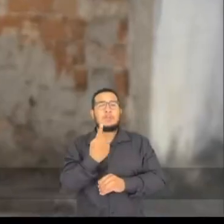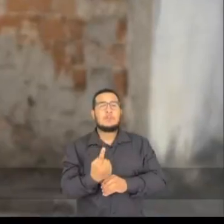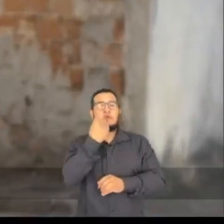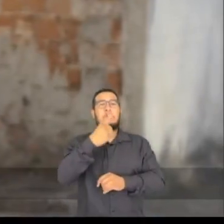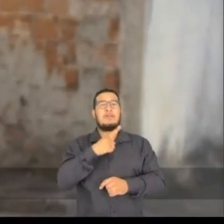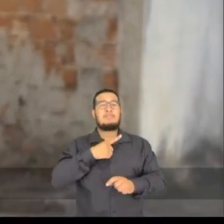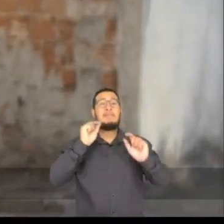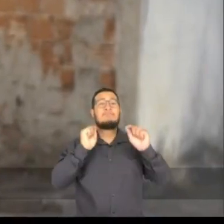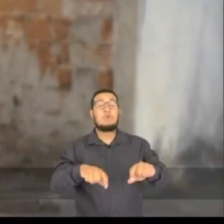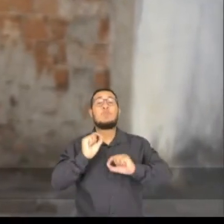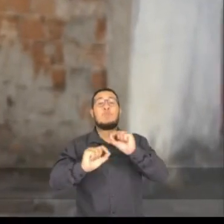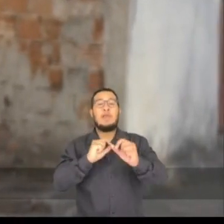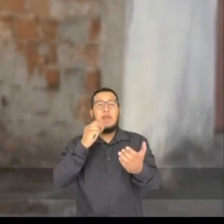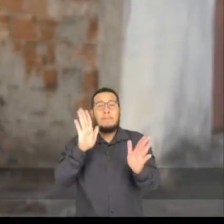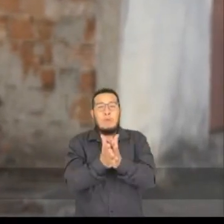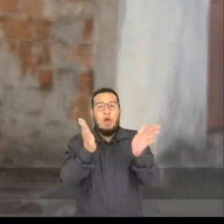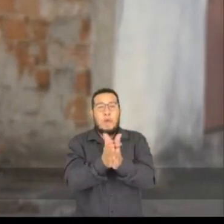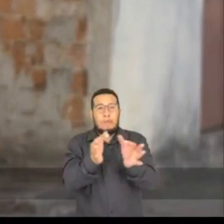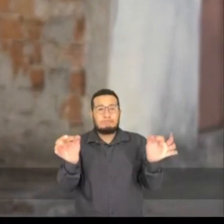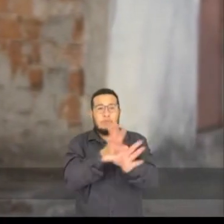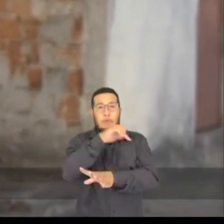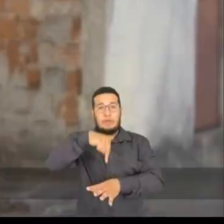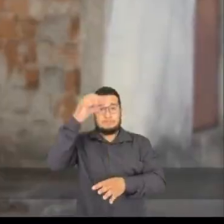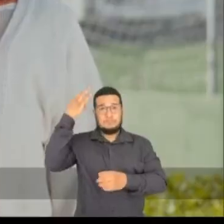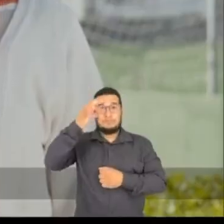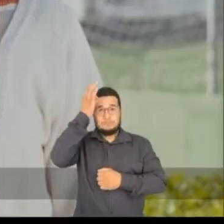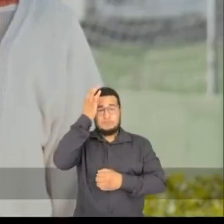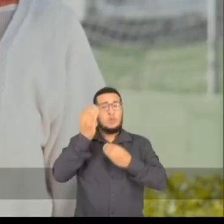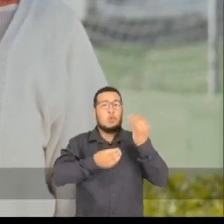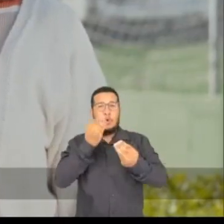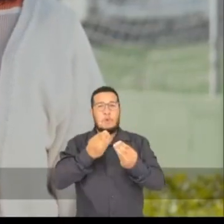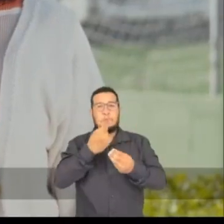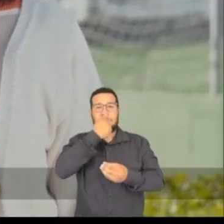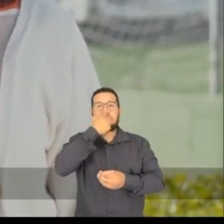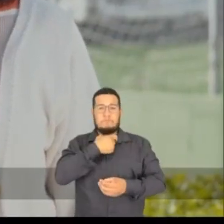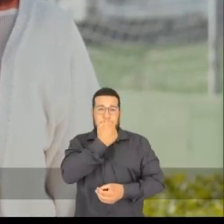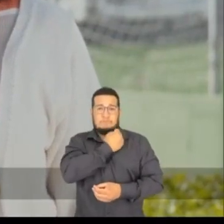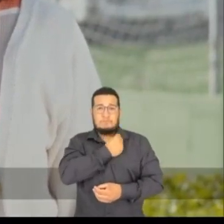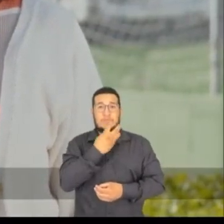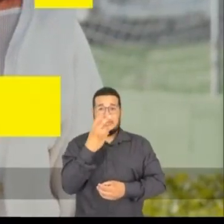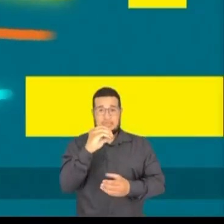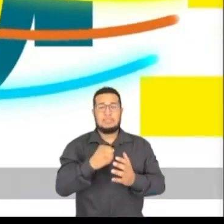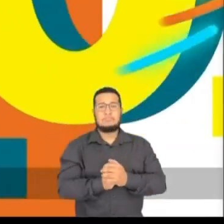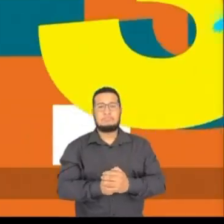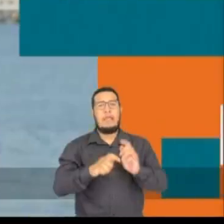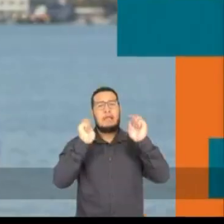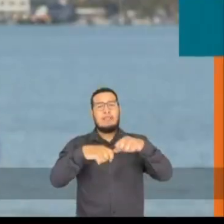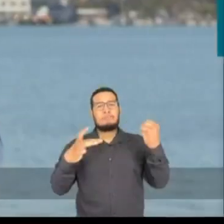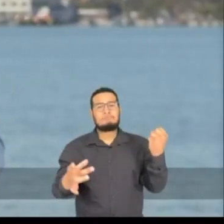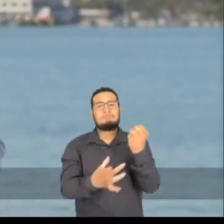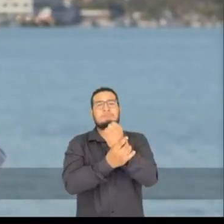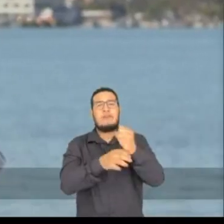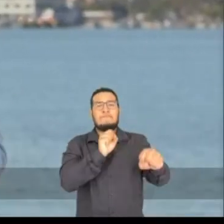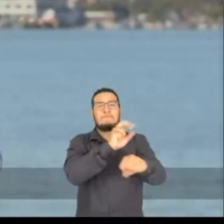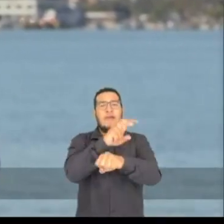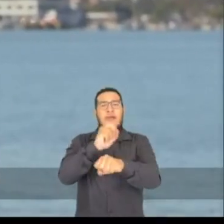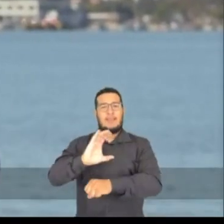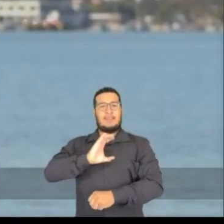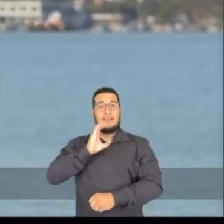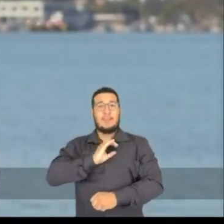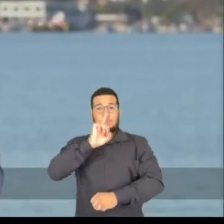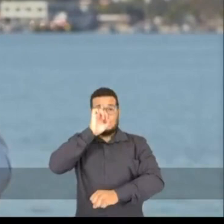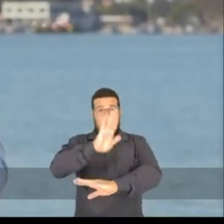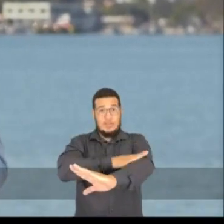chance de erradicar a extrema pobreza no Espírito Santo. Aridelmo 30! Vamos garantir